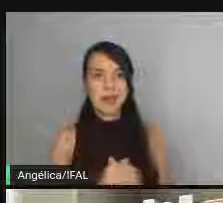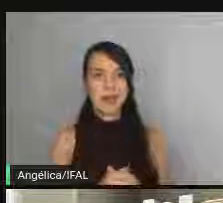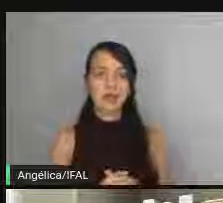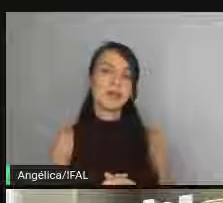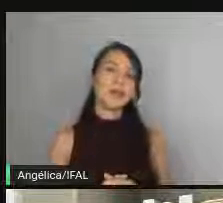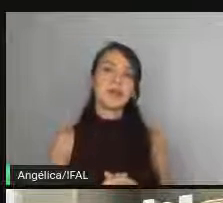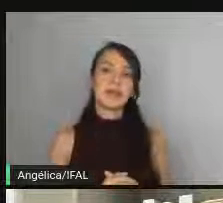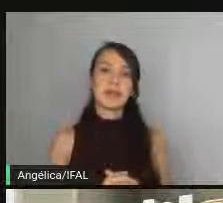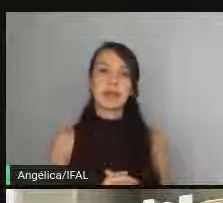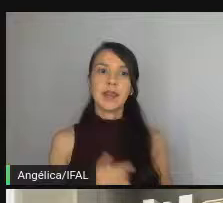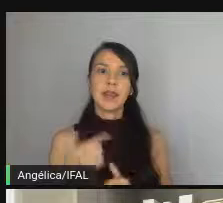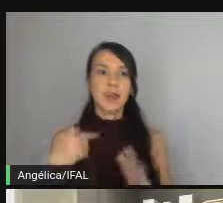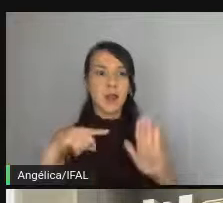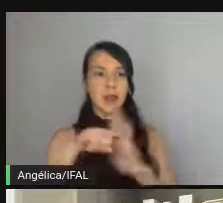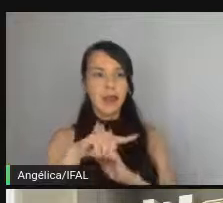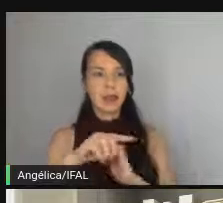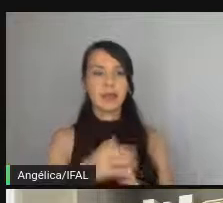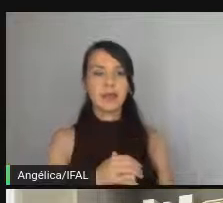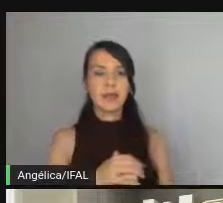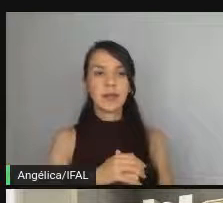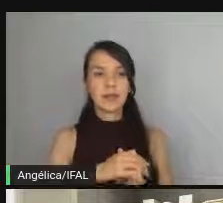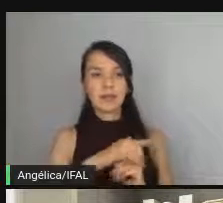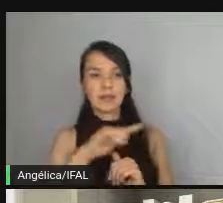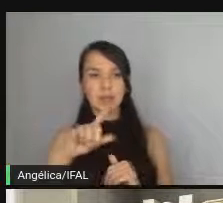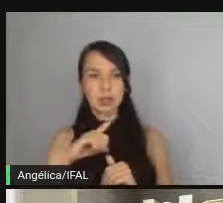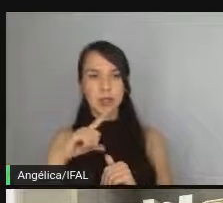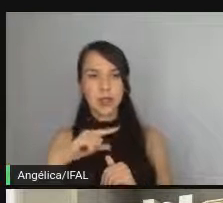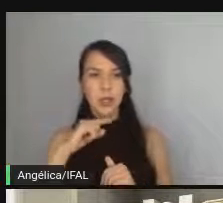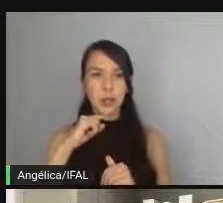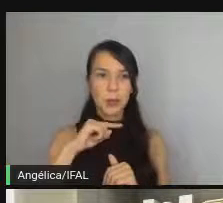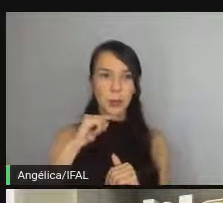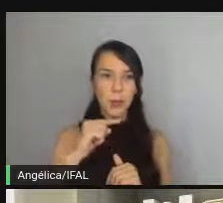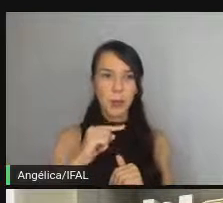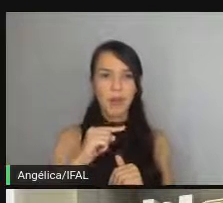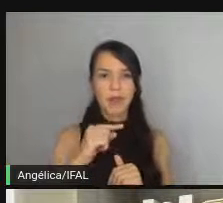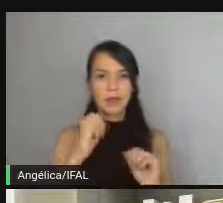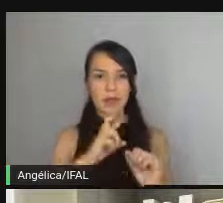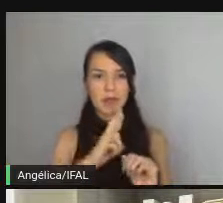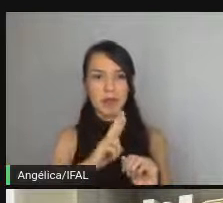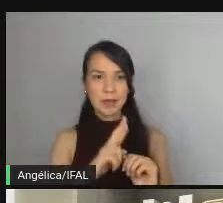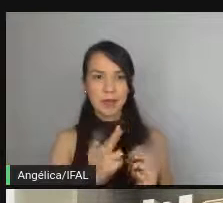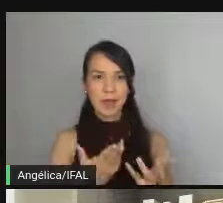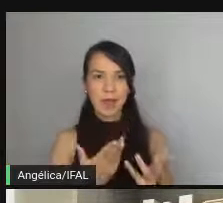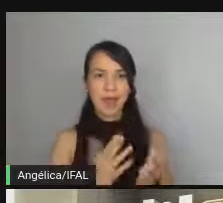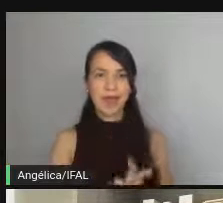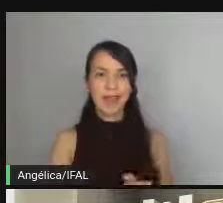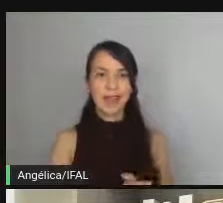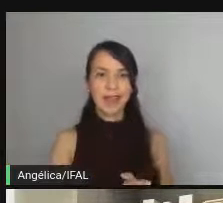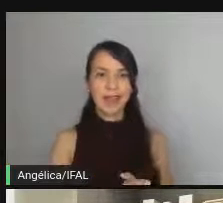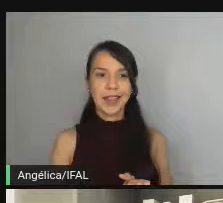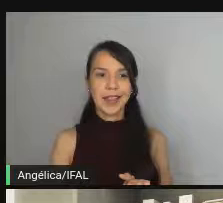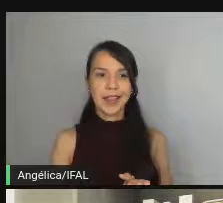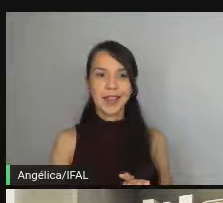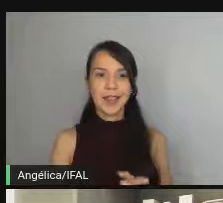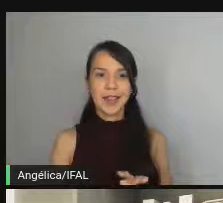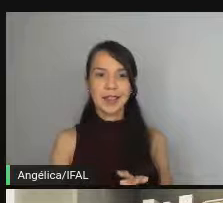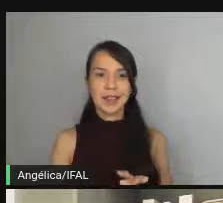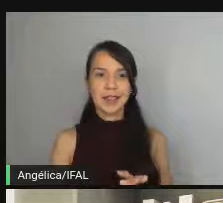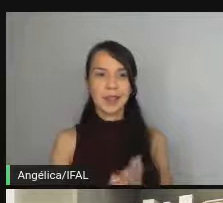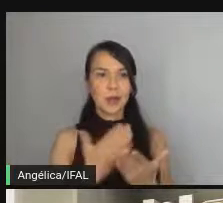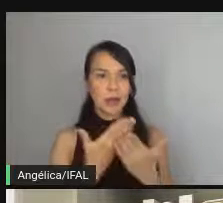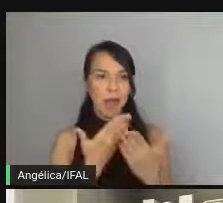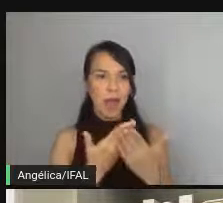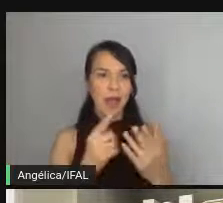e aí eu pergunto se tem alguma dúvida para a gente responder sobre a